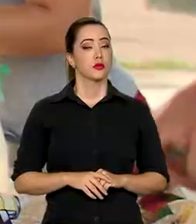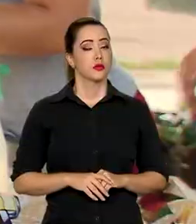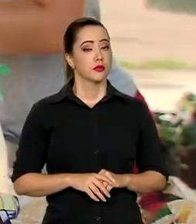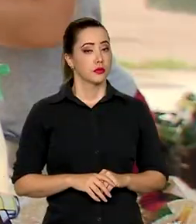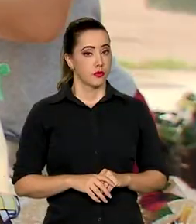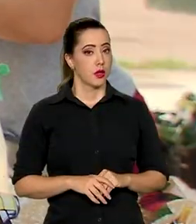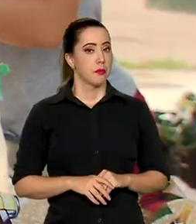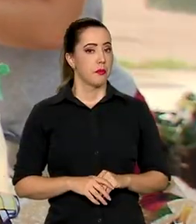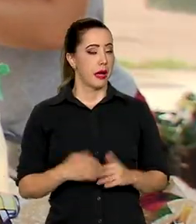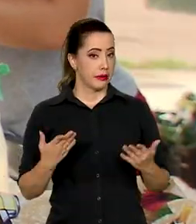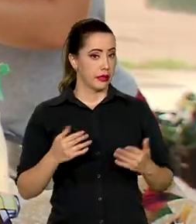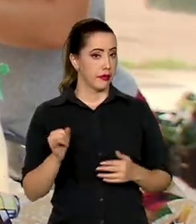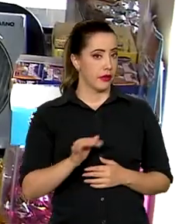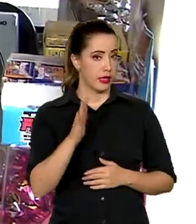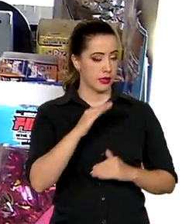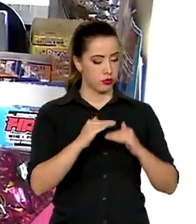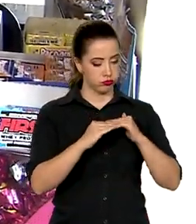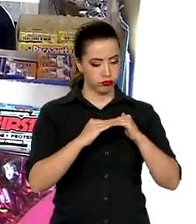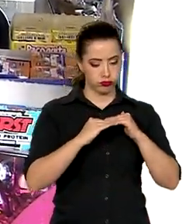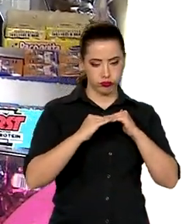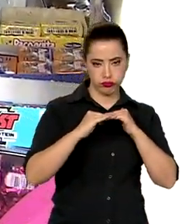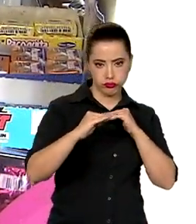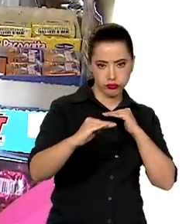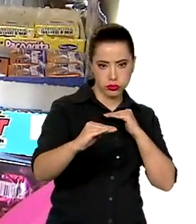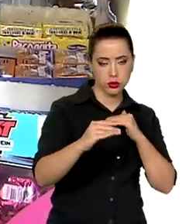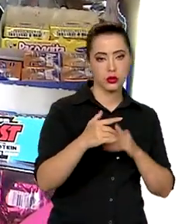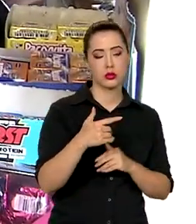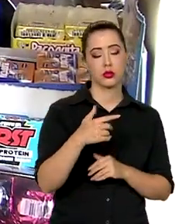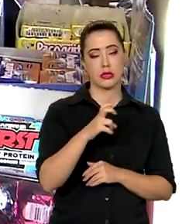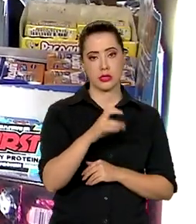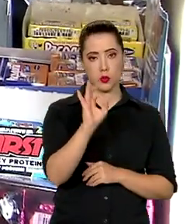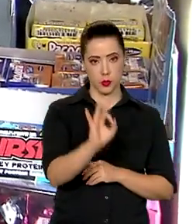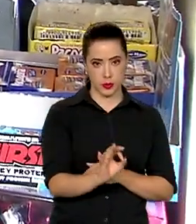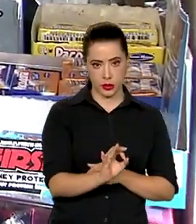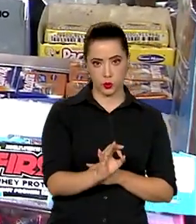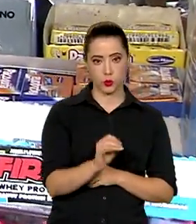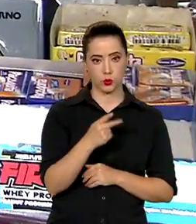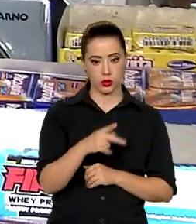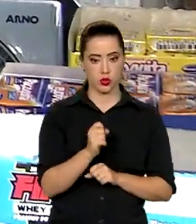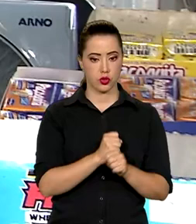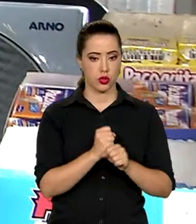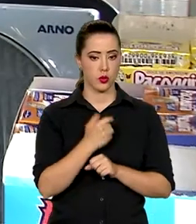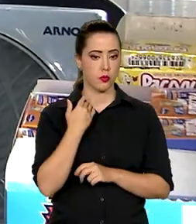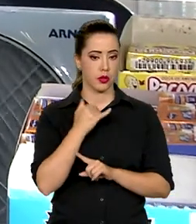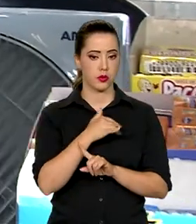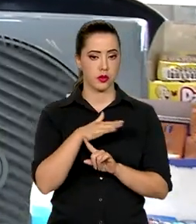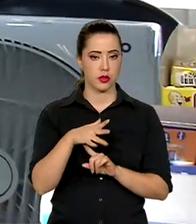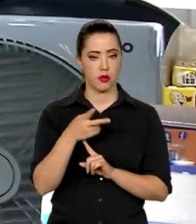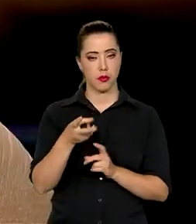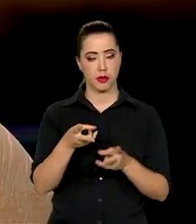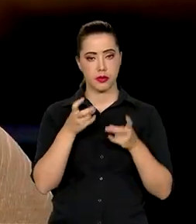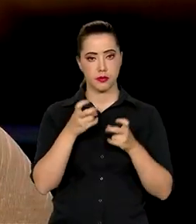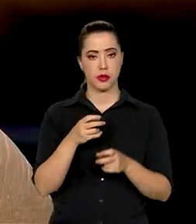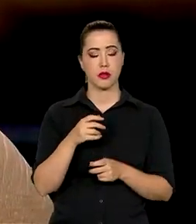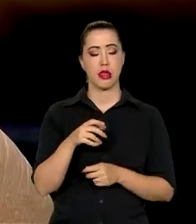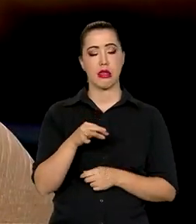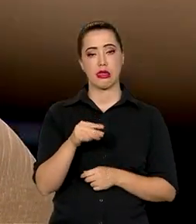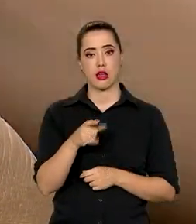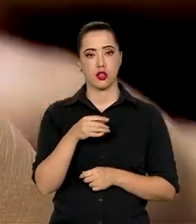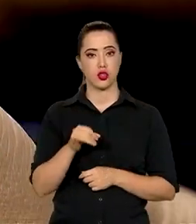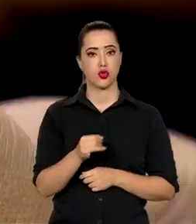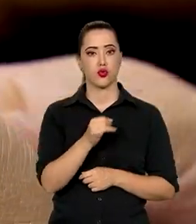inflação em 5% em 2023, o Banco Central projeta um cenário com taxa básica de juros de 11